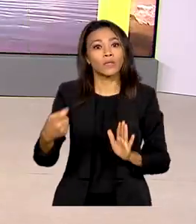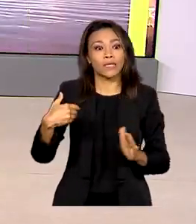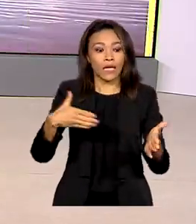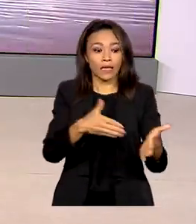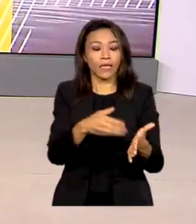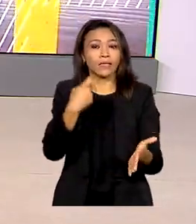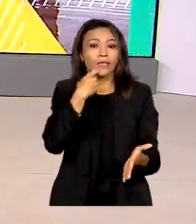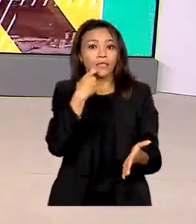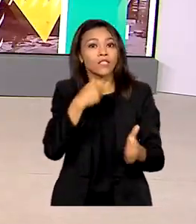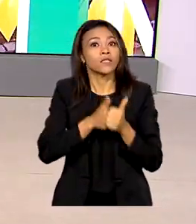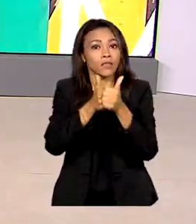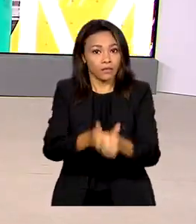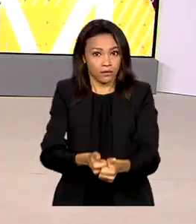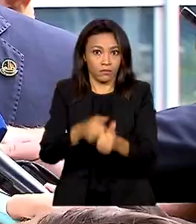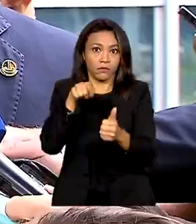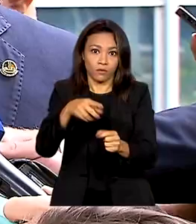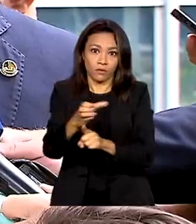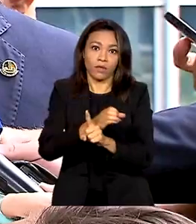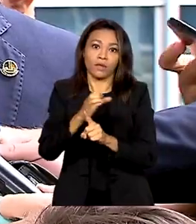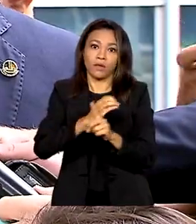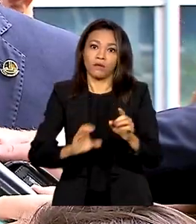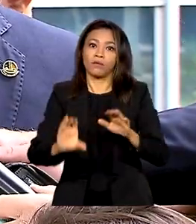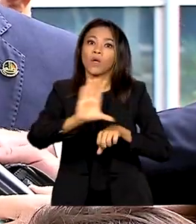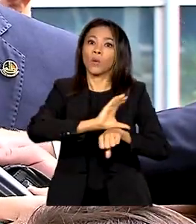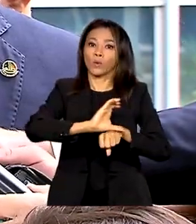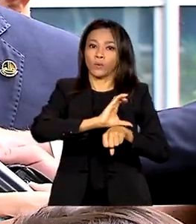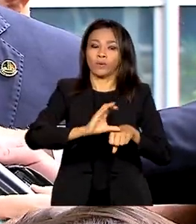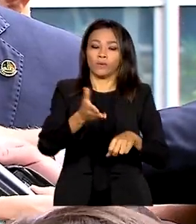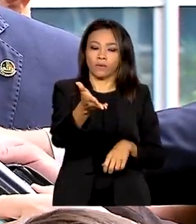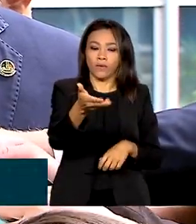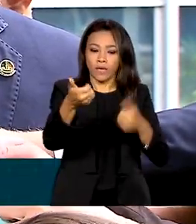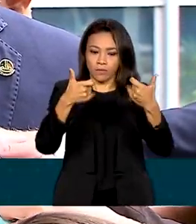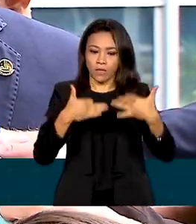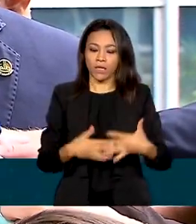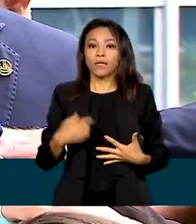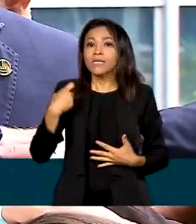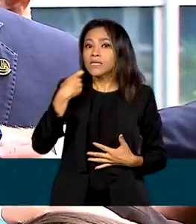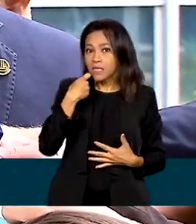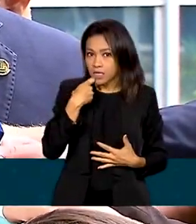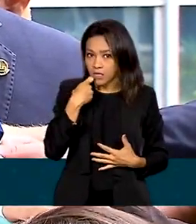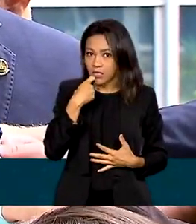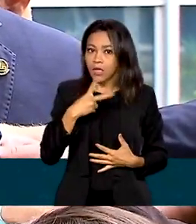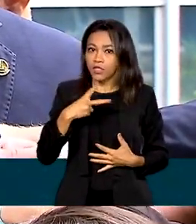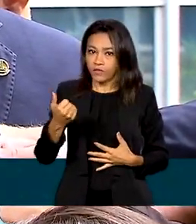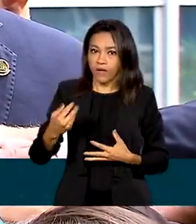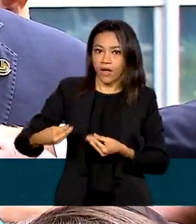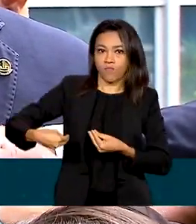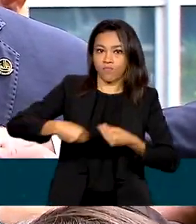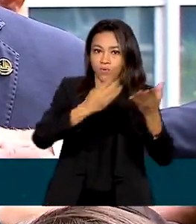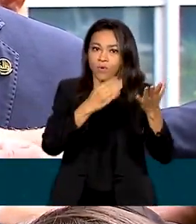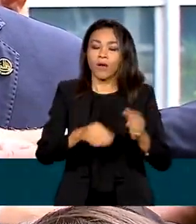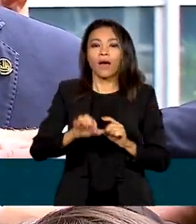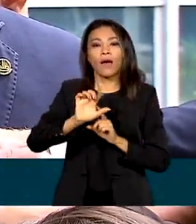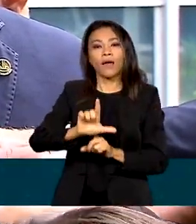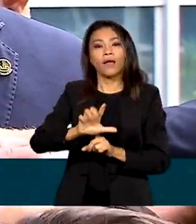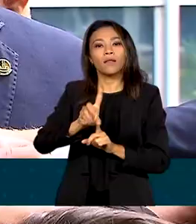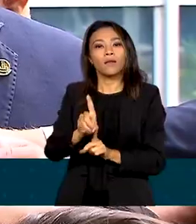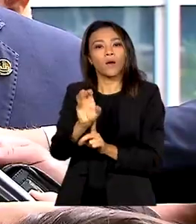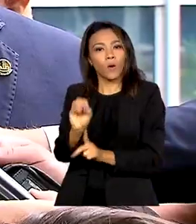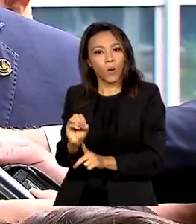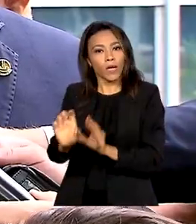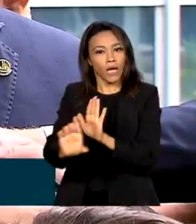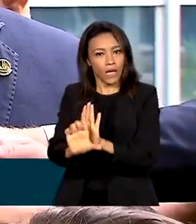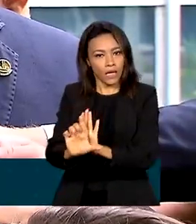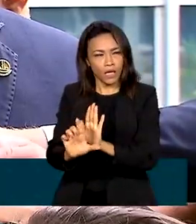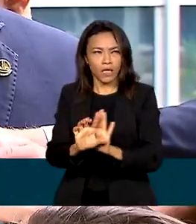definido pela Constituição. Sexta-feira nós estaremos protocolando a LDO e já na segunda-feira, entre